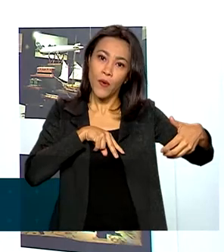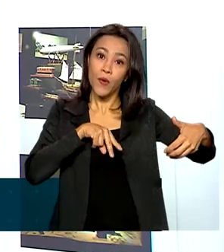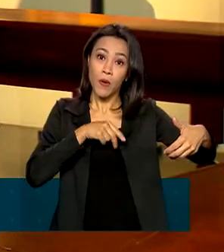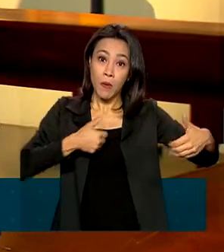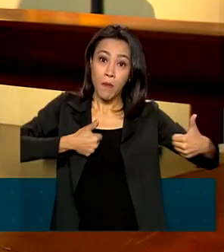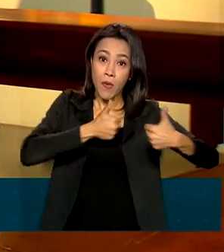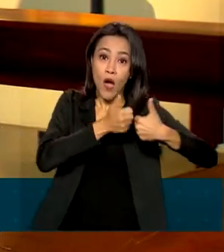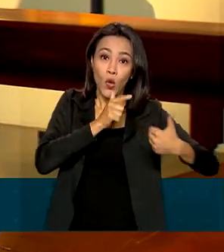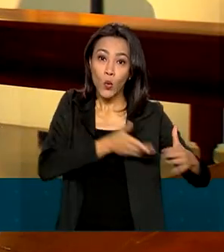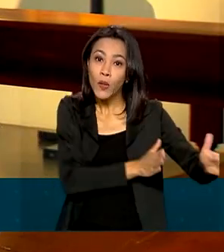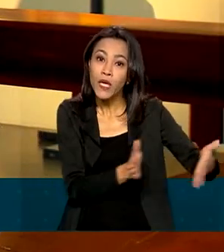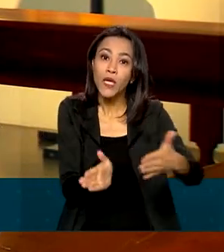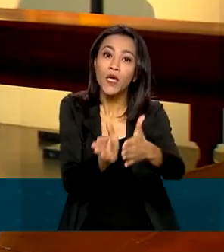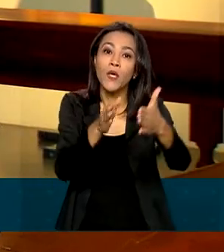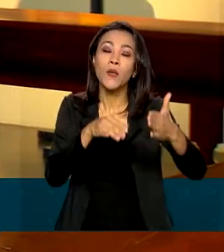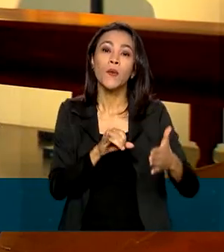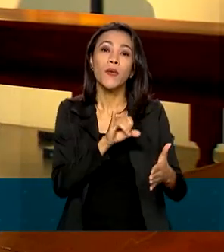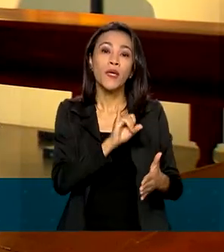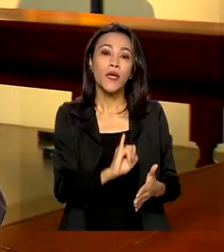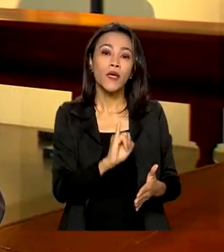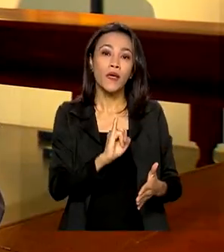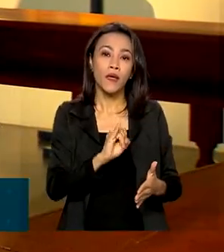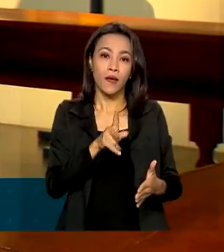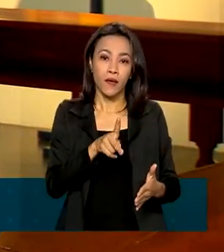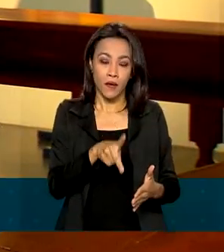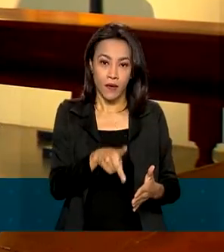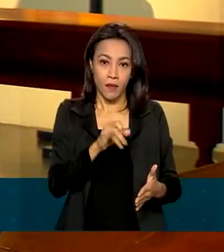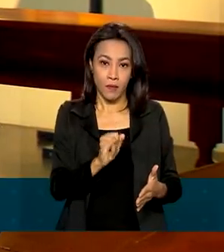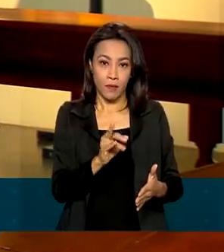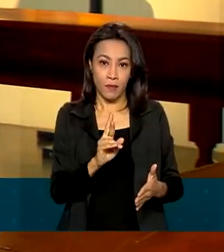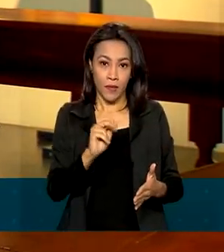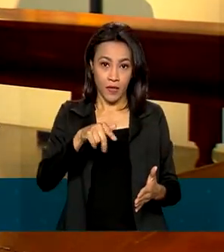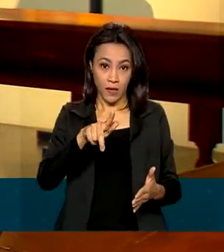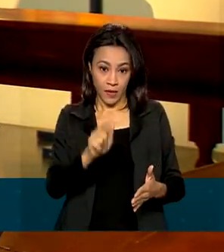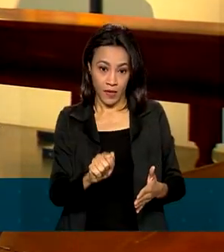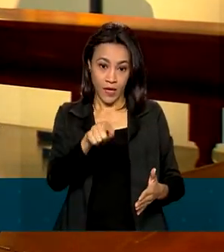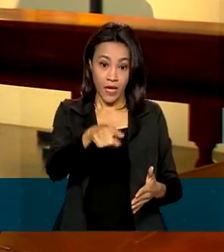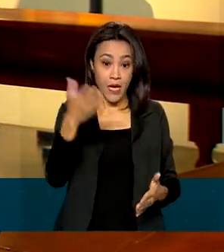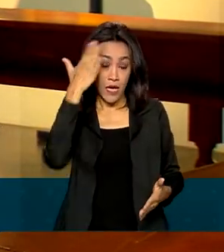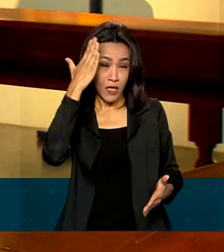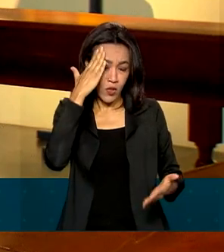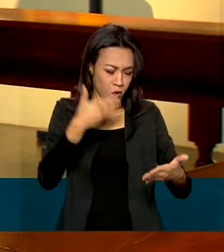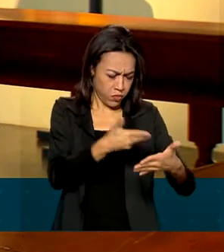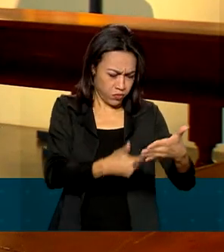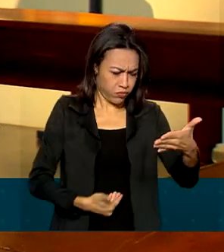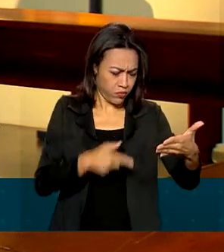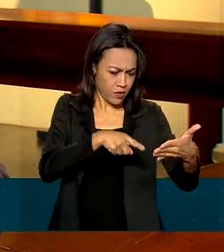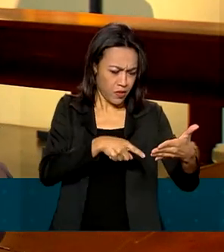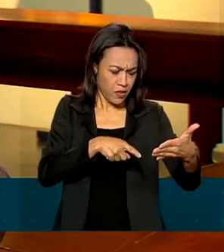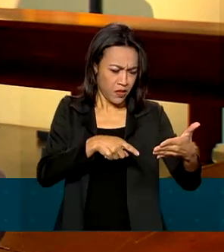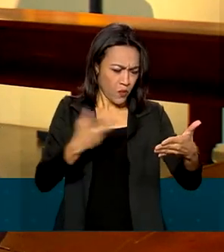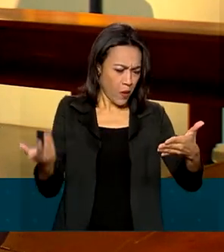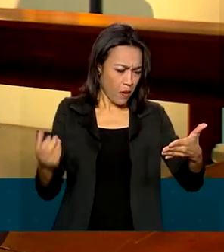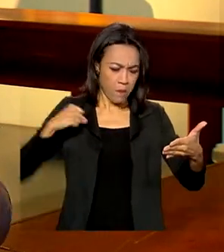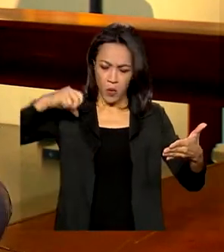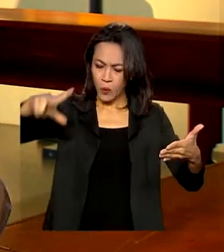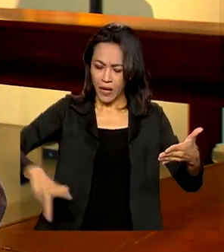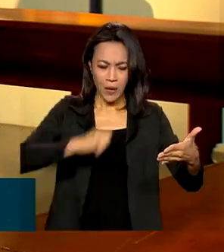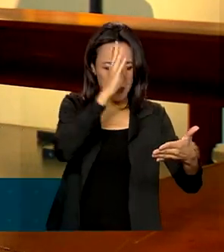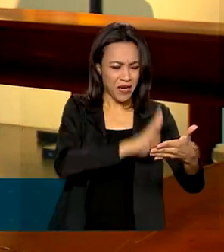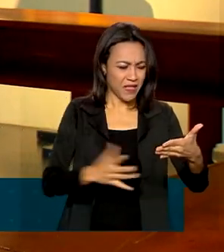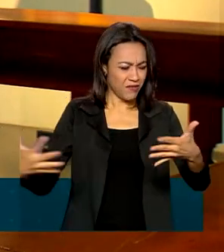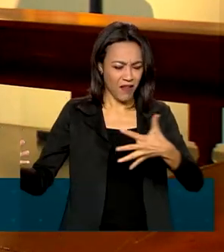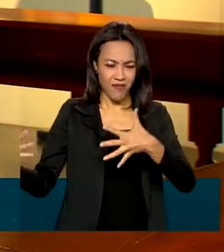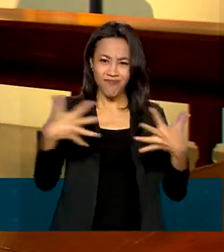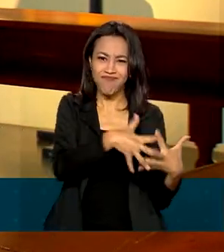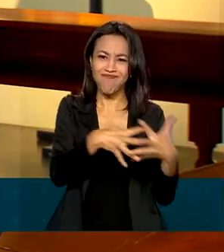Ipiranga. Foram com essas cartas que Dom Pedro soube que a situação entre Portugal e Brasil estava insustentável e